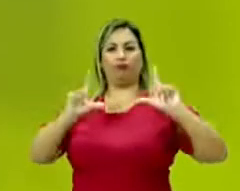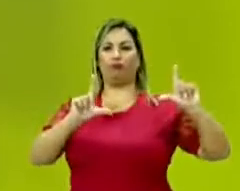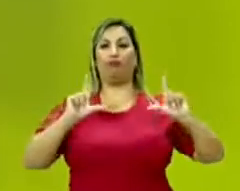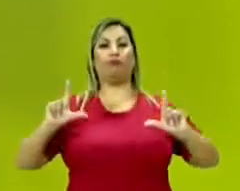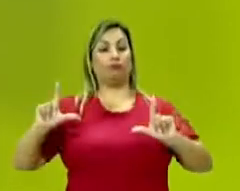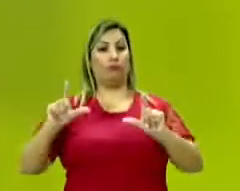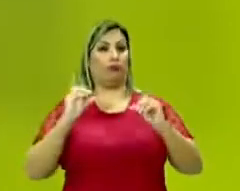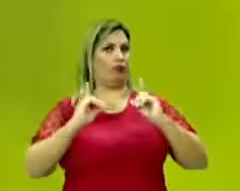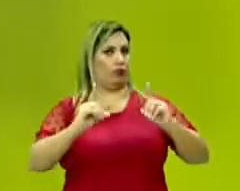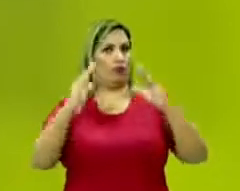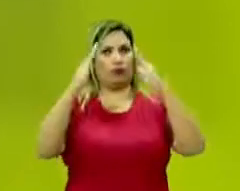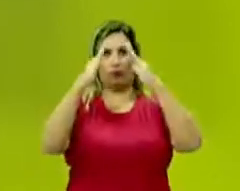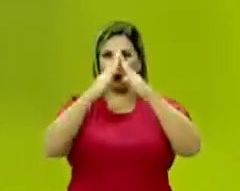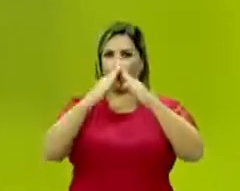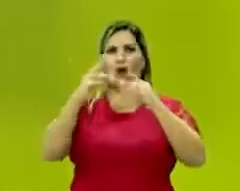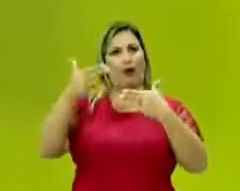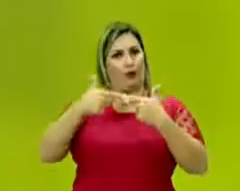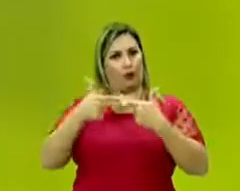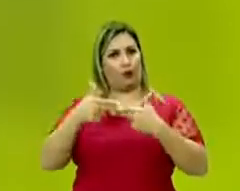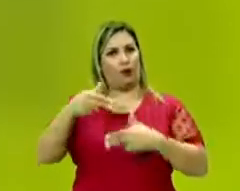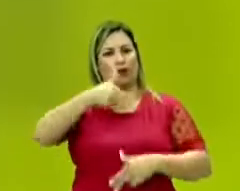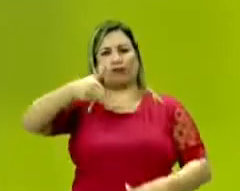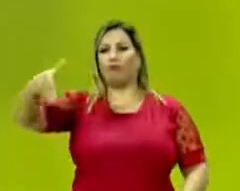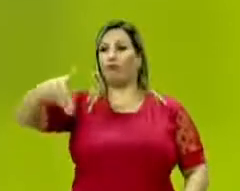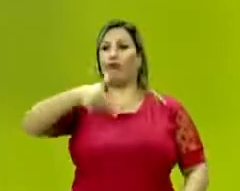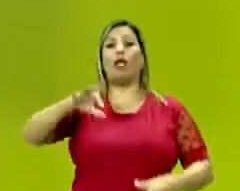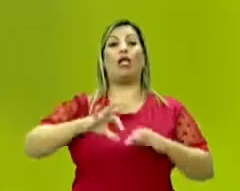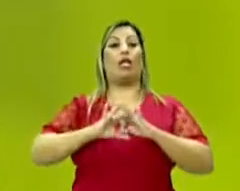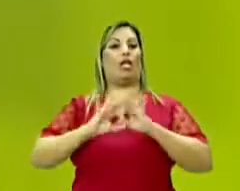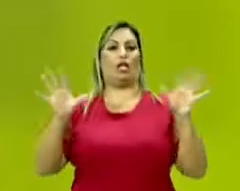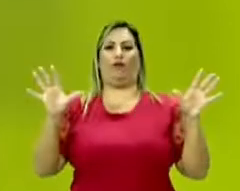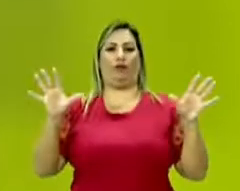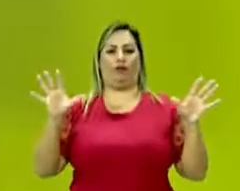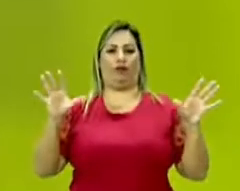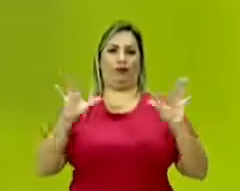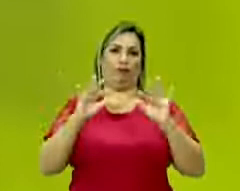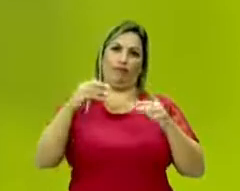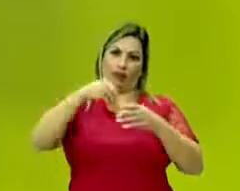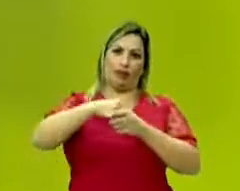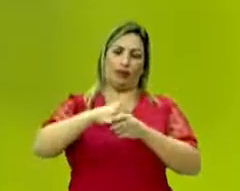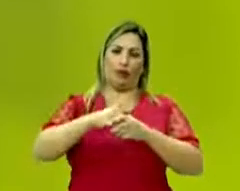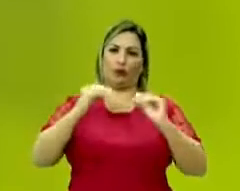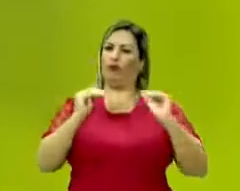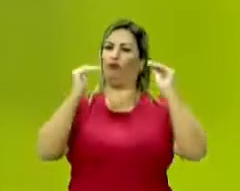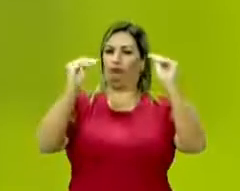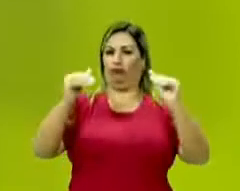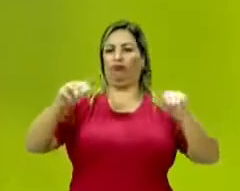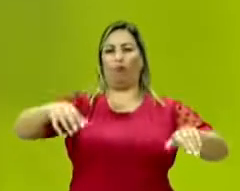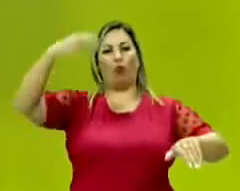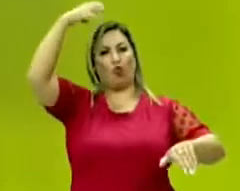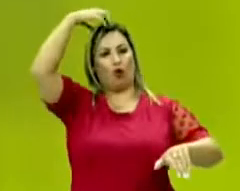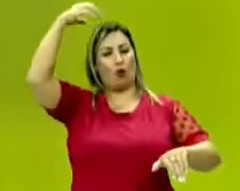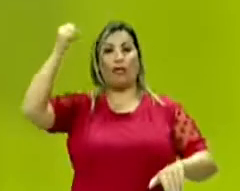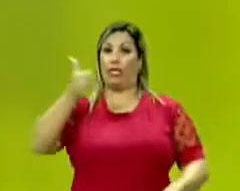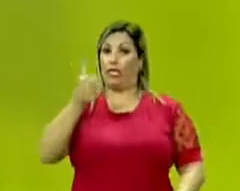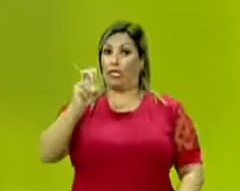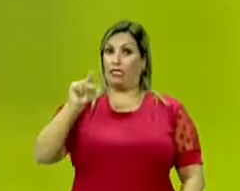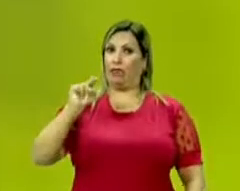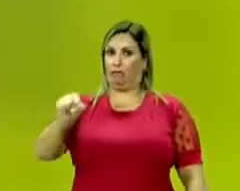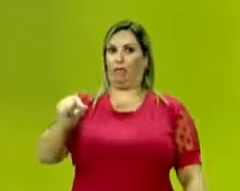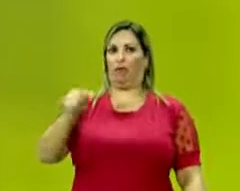O direito de morar e usufruir, transitar livremente pela corte. Esses 15 mil nobres,